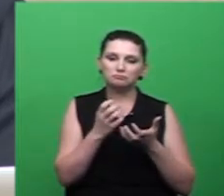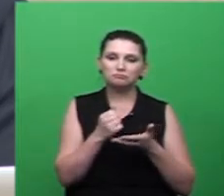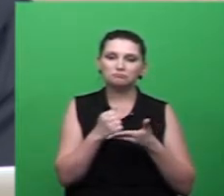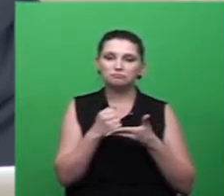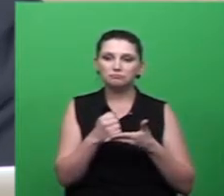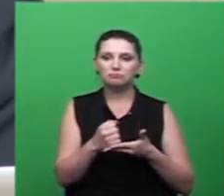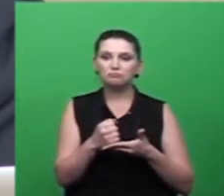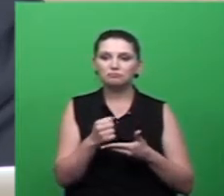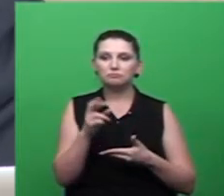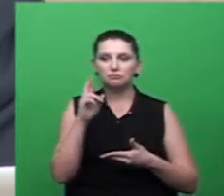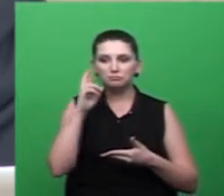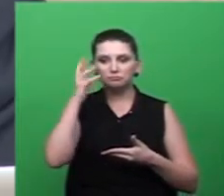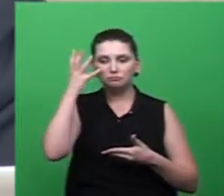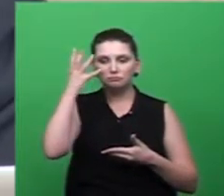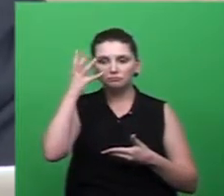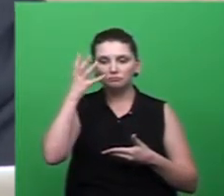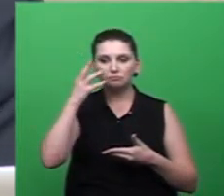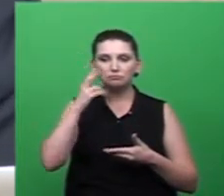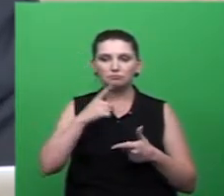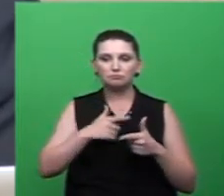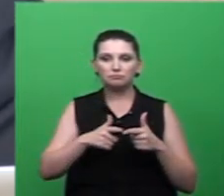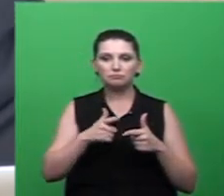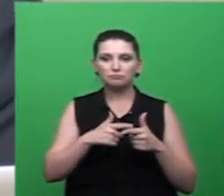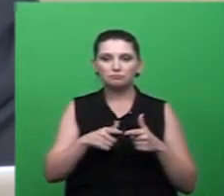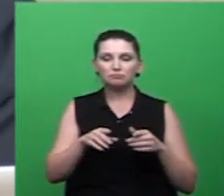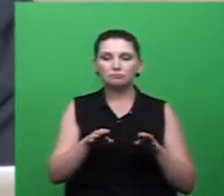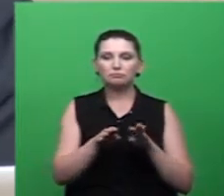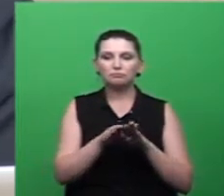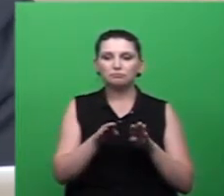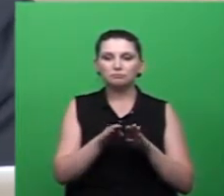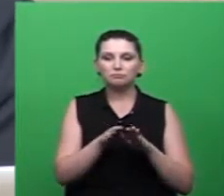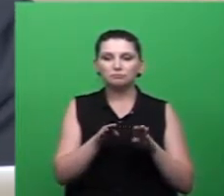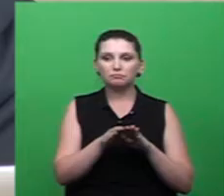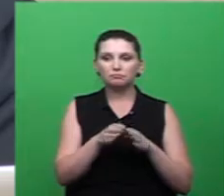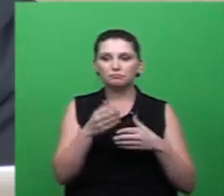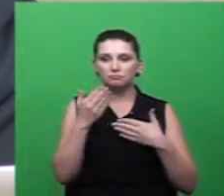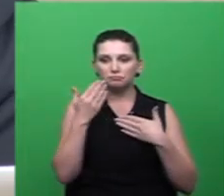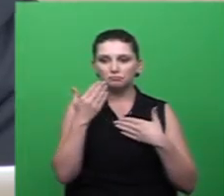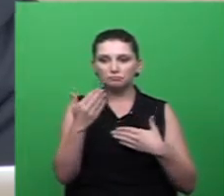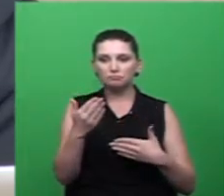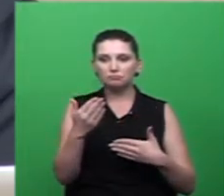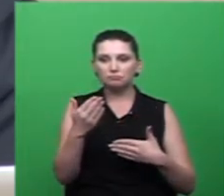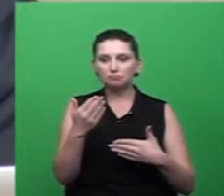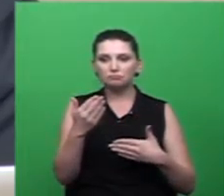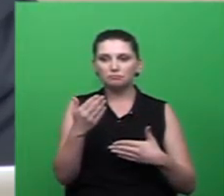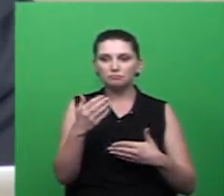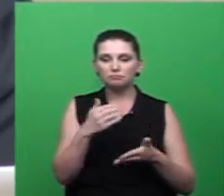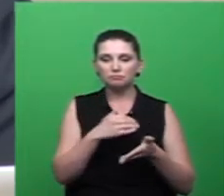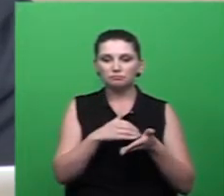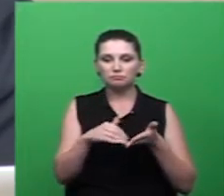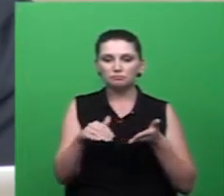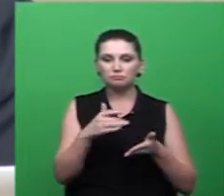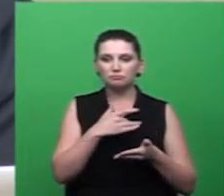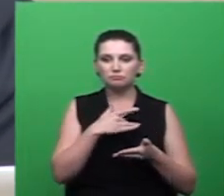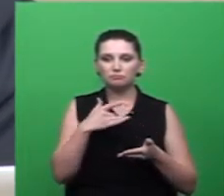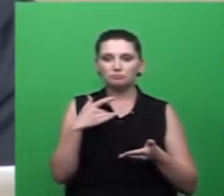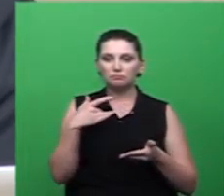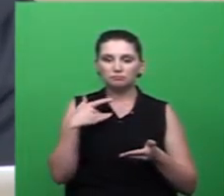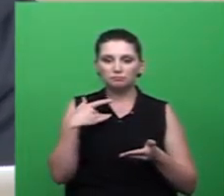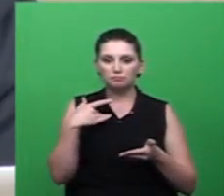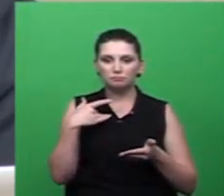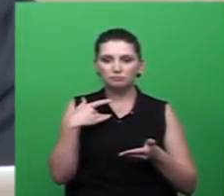ajuda para a gente resolver esse problema no bairro Argentina e agradecer também a presença do secretário de saúde o BNK